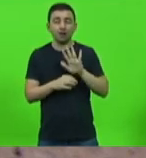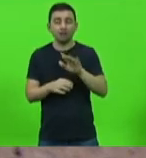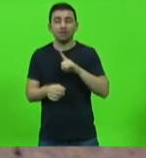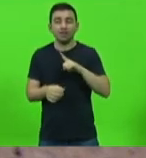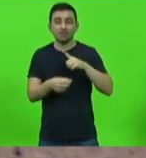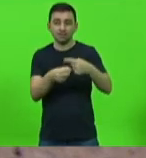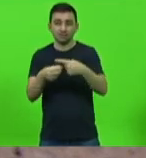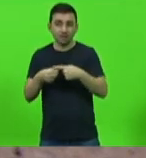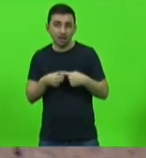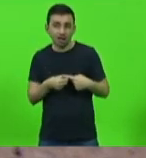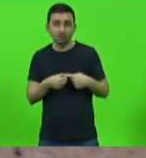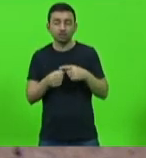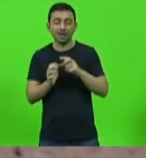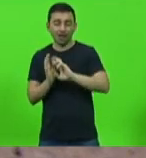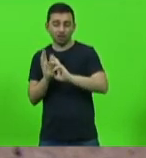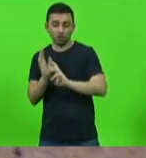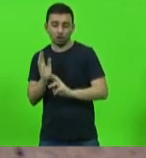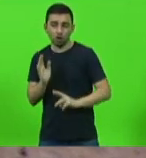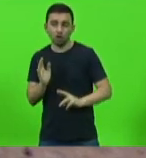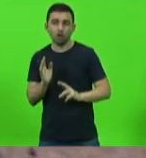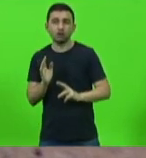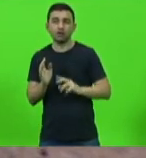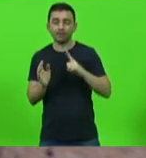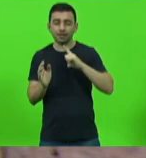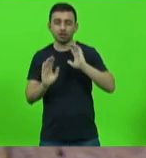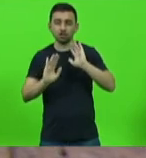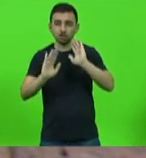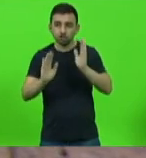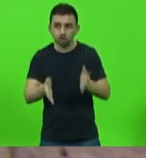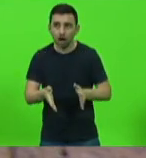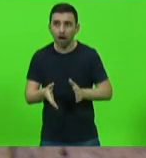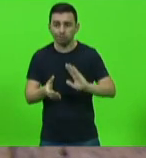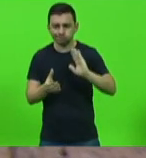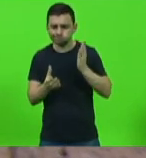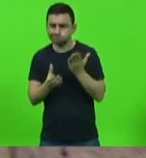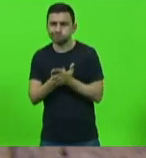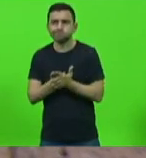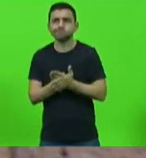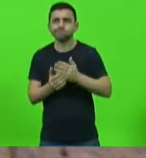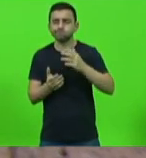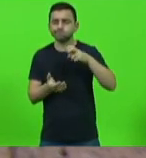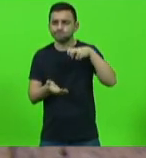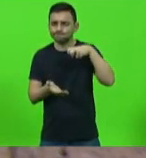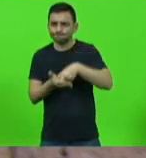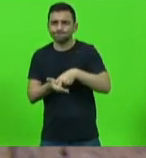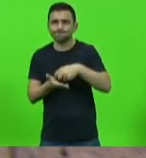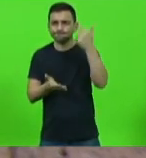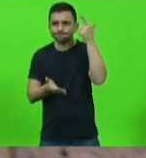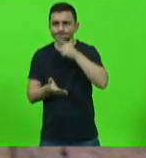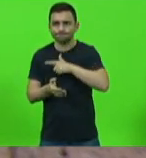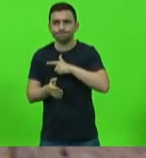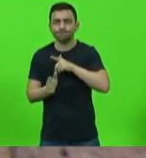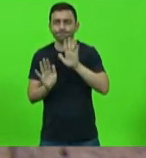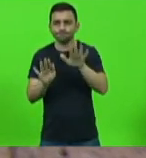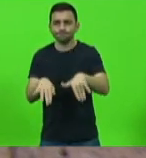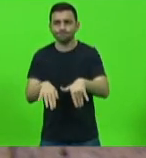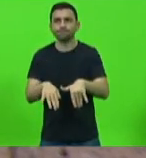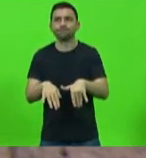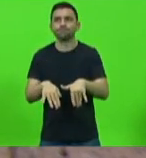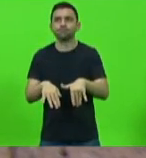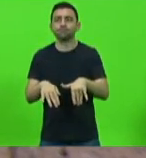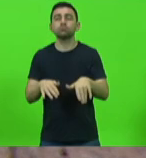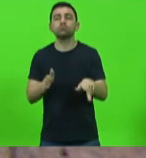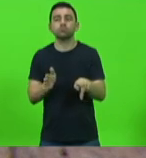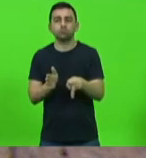um relatório das condenações já consolidadas confirmadas pelo